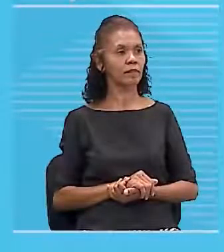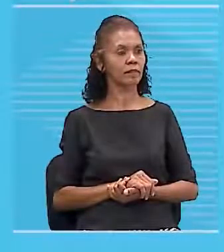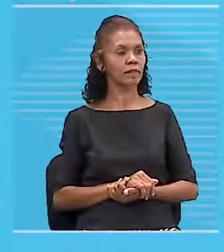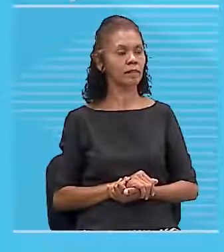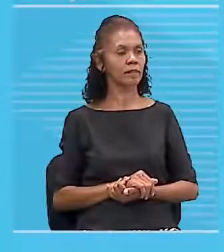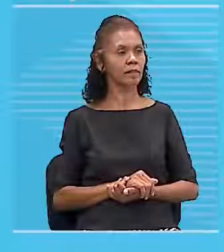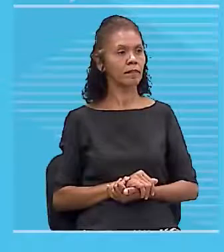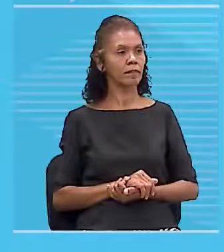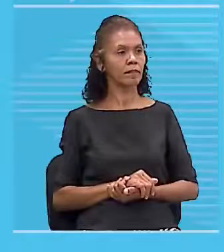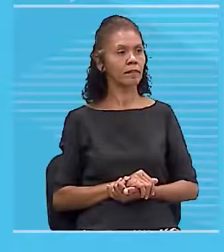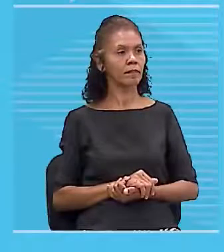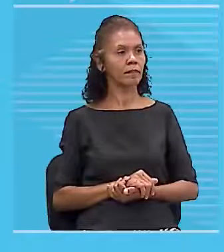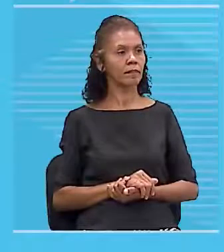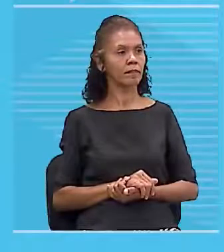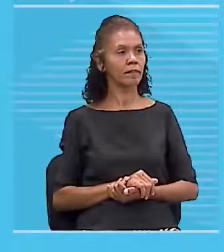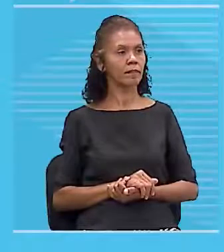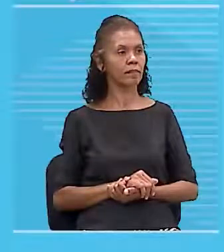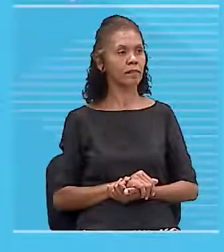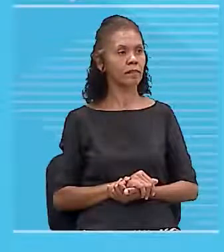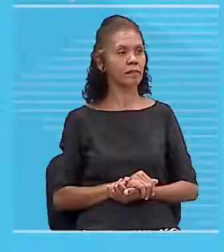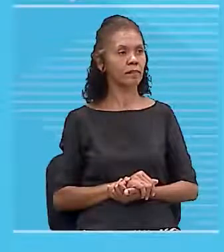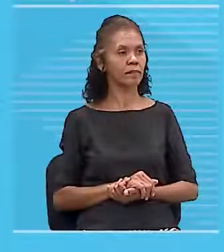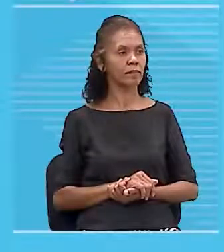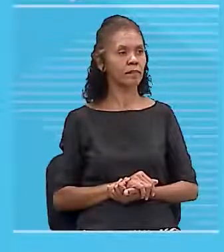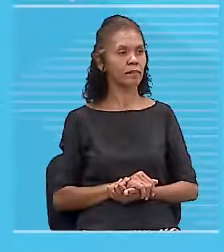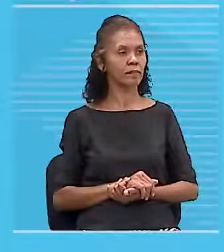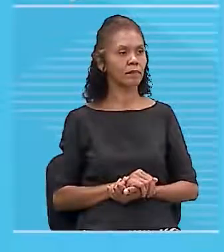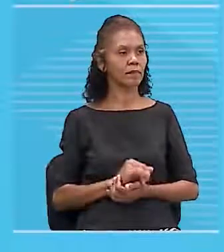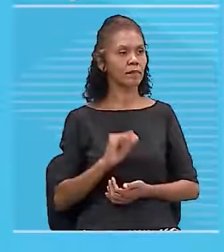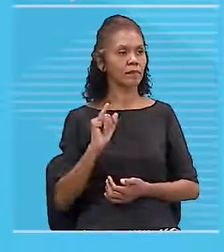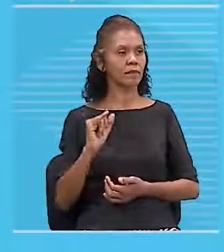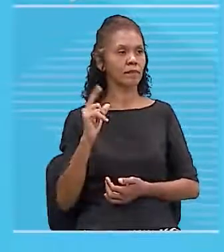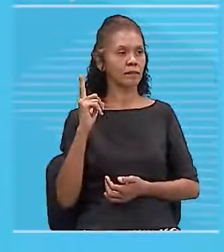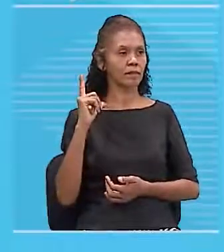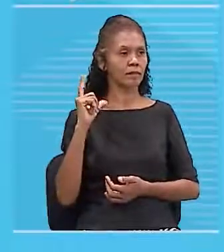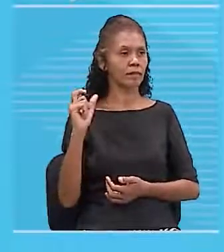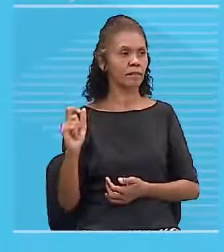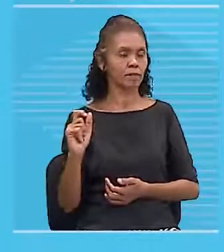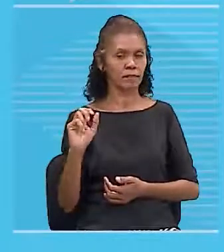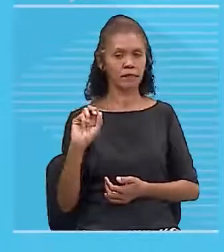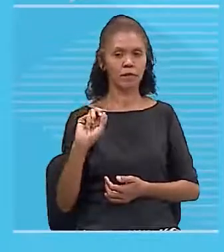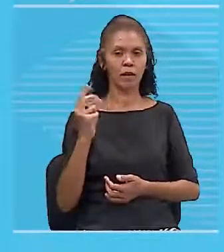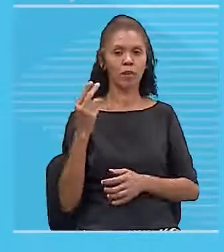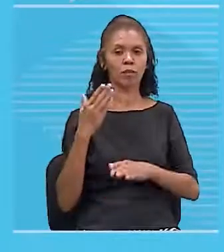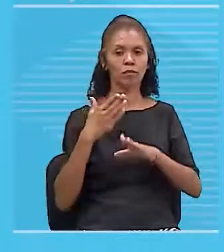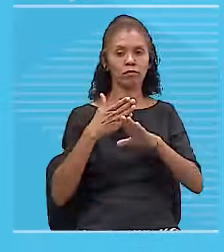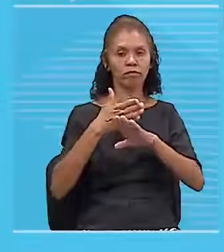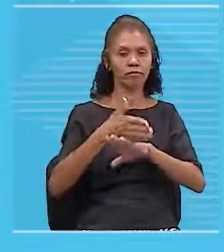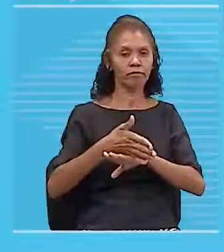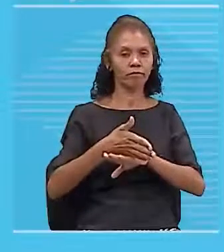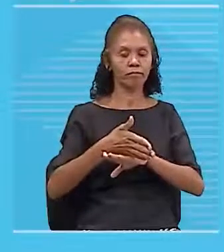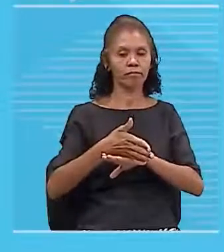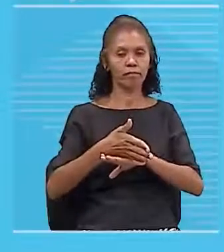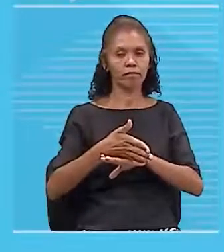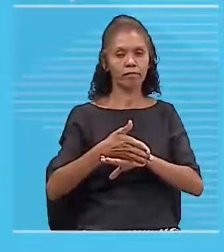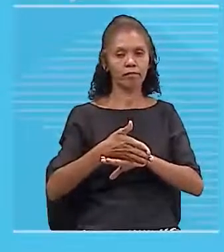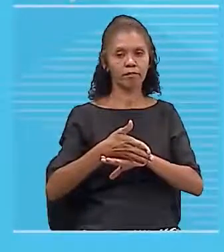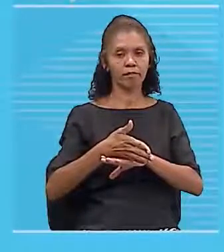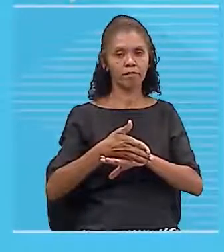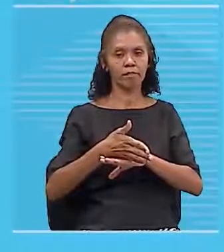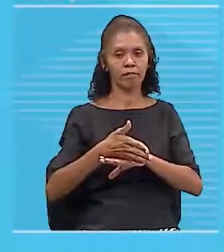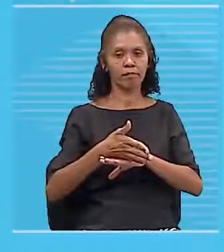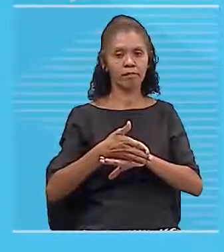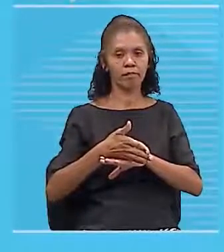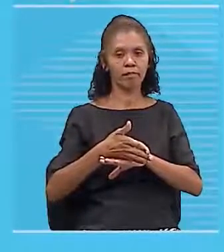Quando eu represento alguma coisa saindo ou entrando, alguma grandeza saindo ou entrando da